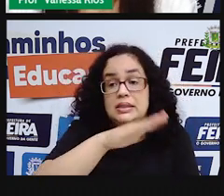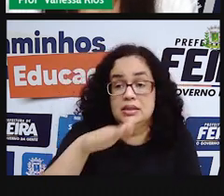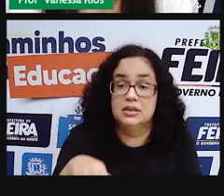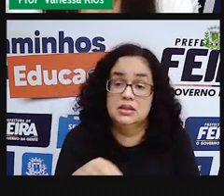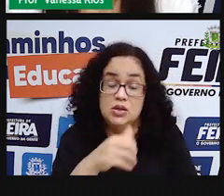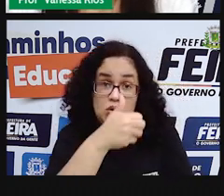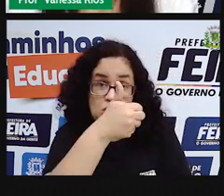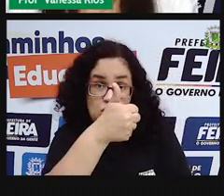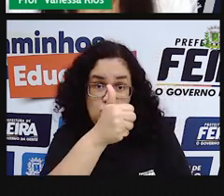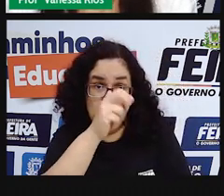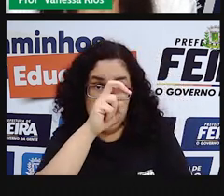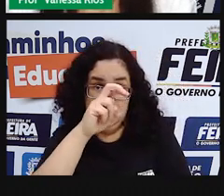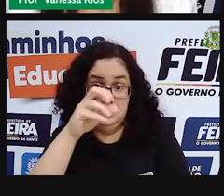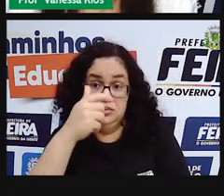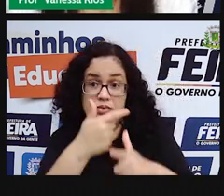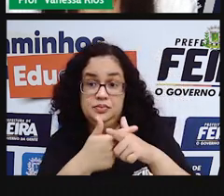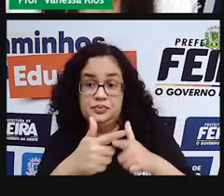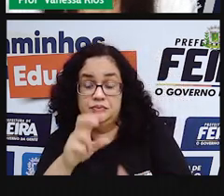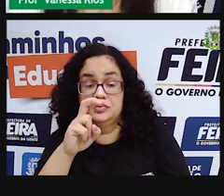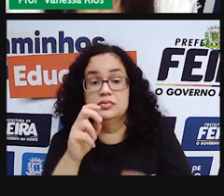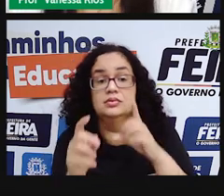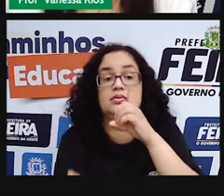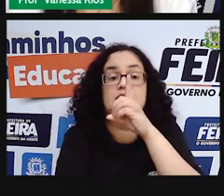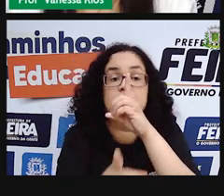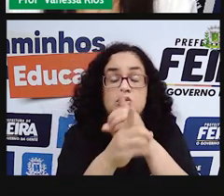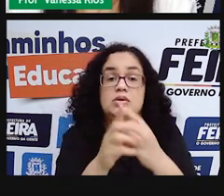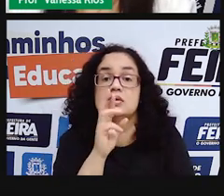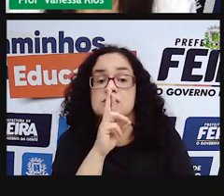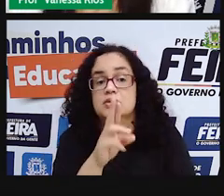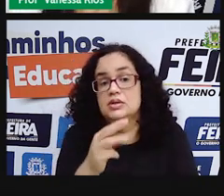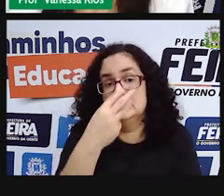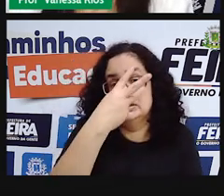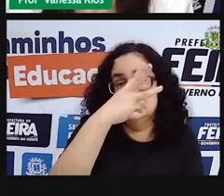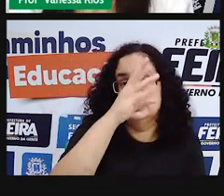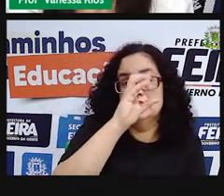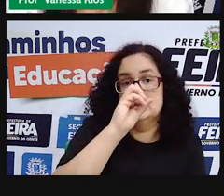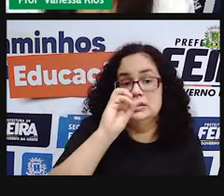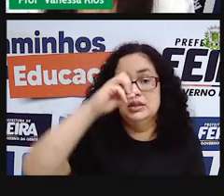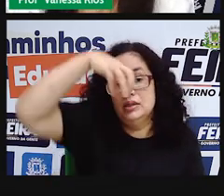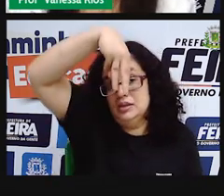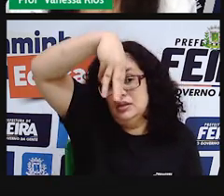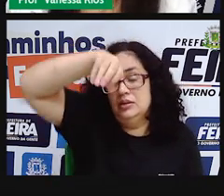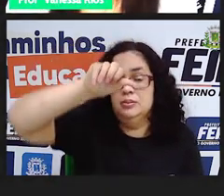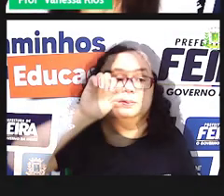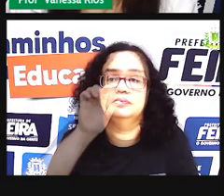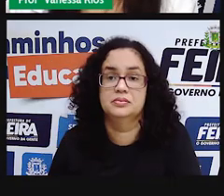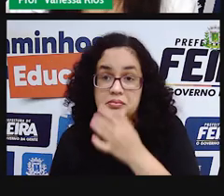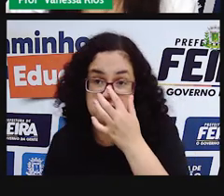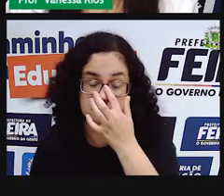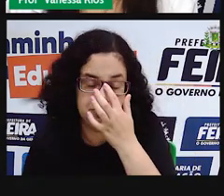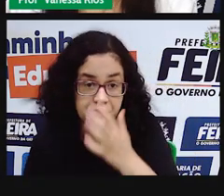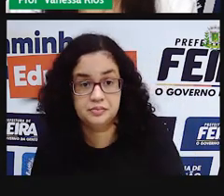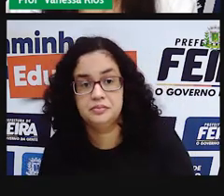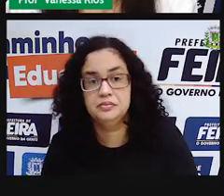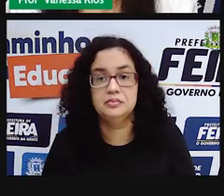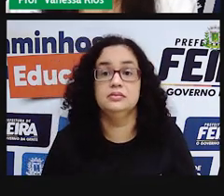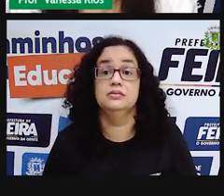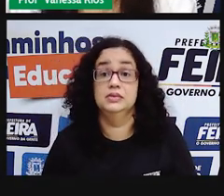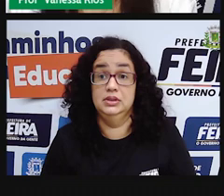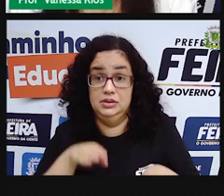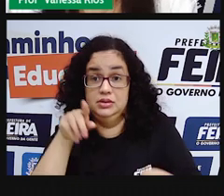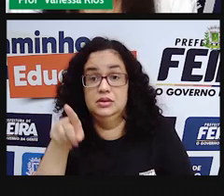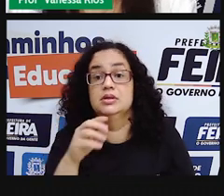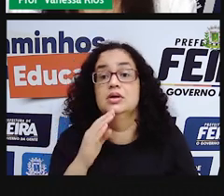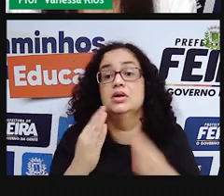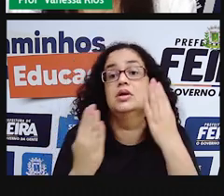cinco, eu encontro a resposta de trezentos mililitros. Essas grandezas,